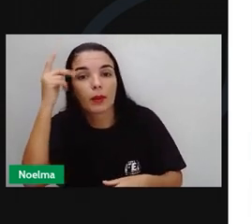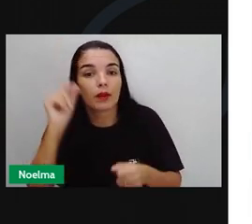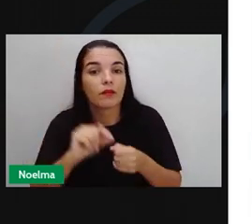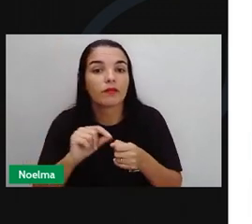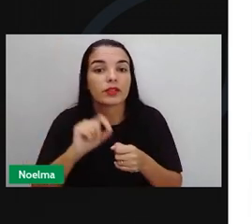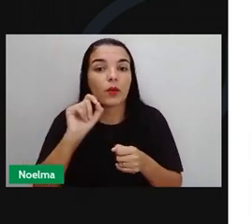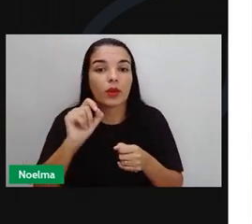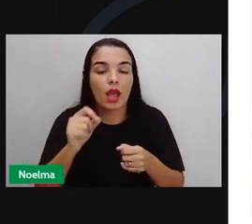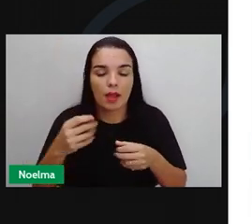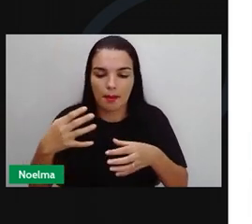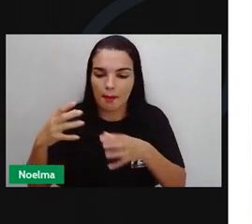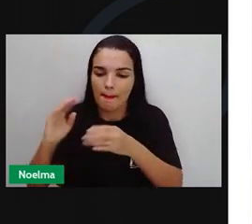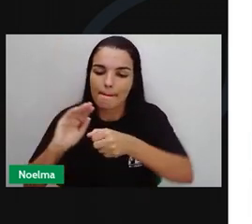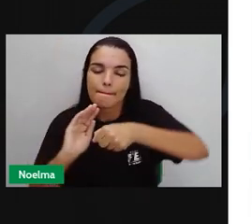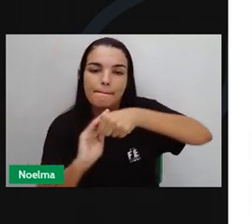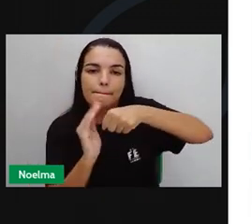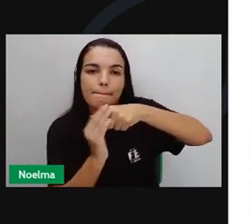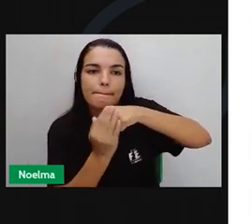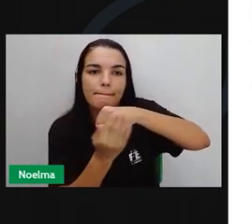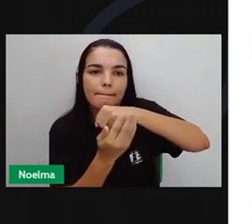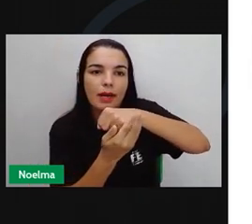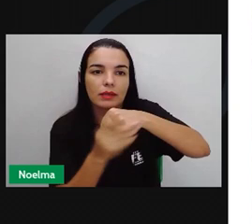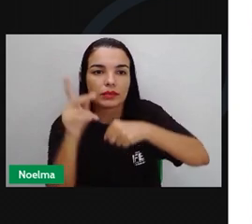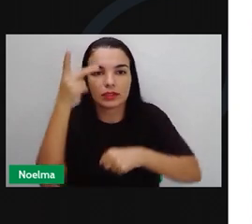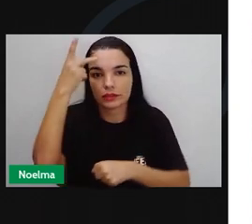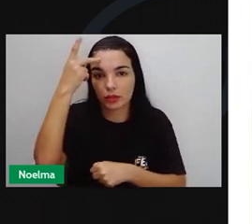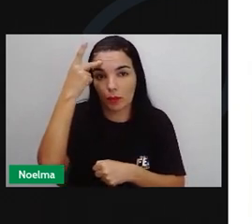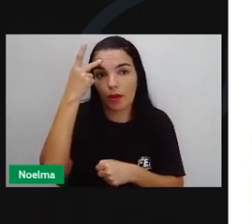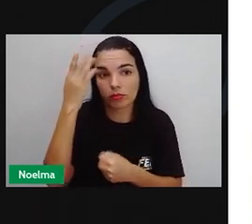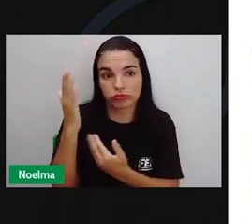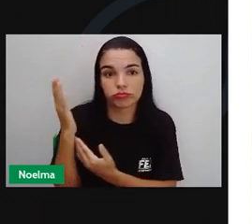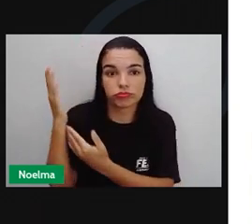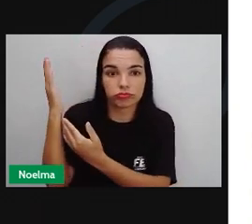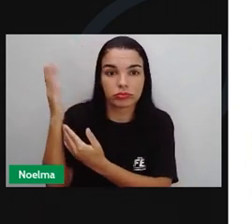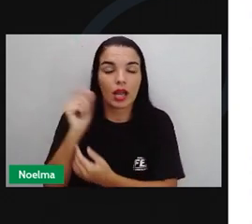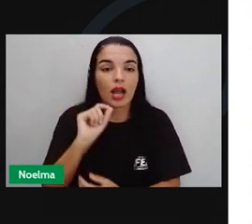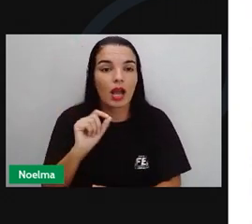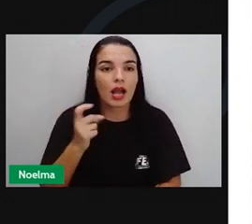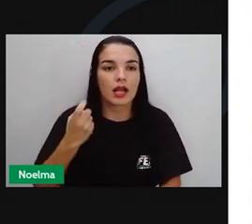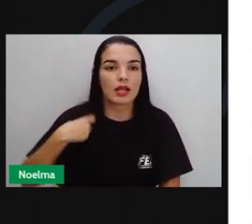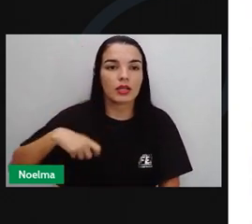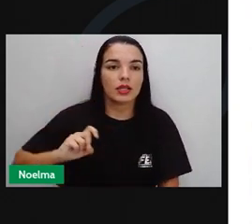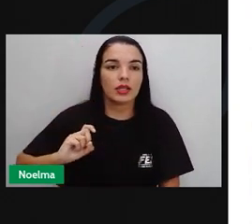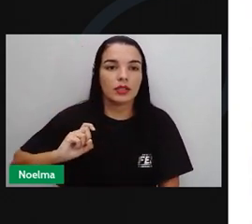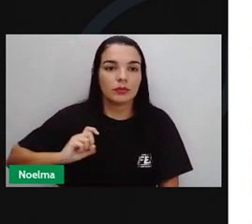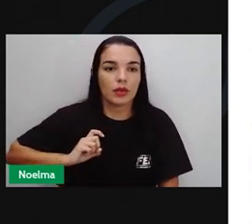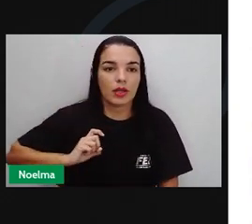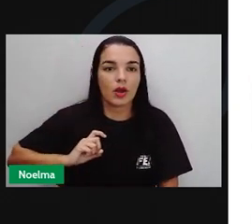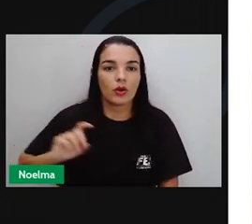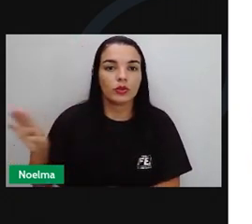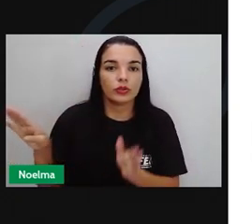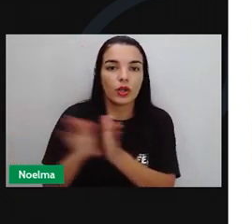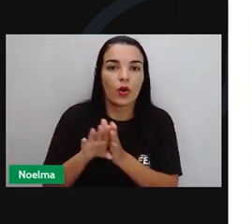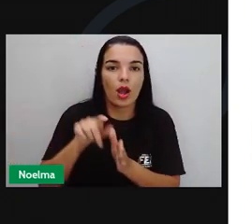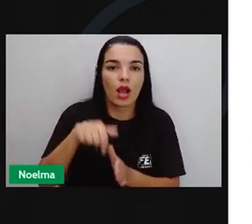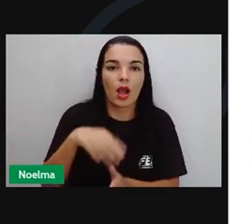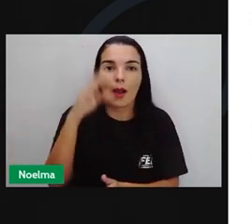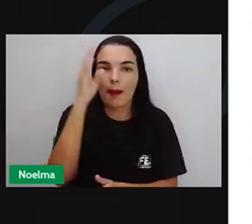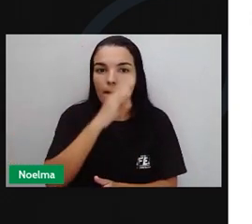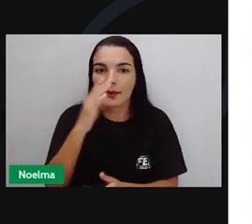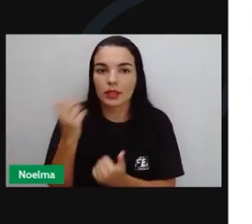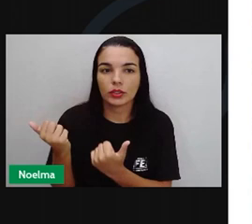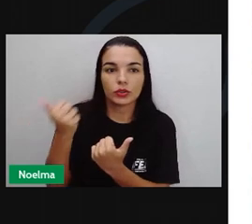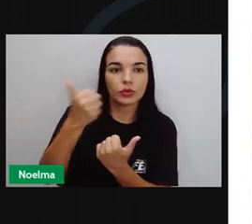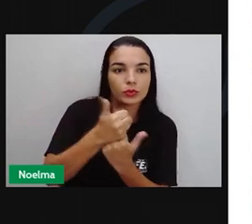bairros tipicamente italianos Os espanhóis também começam a chegar ao Brasil e muitos substituem os